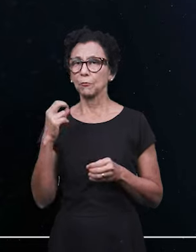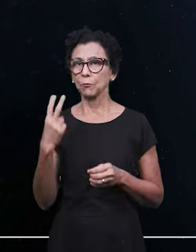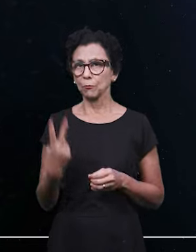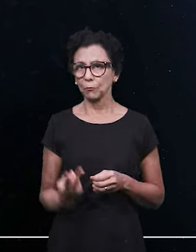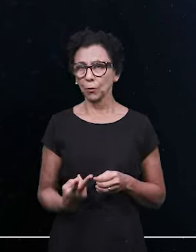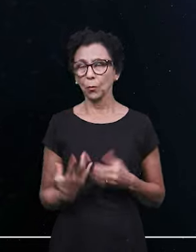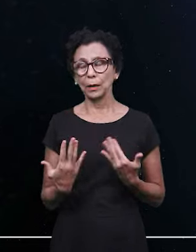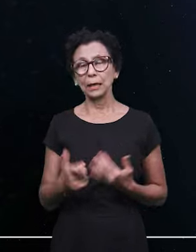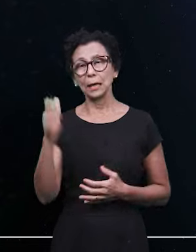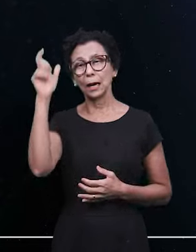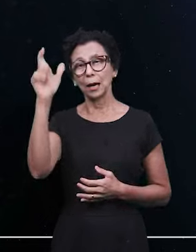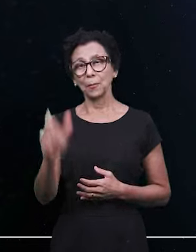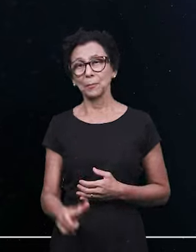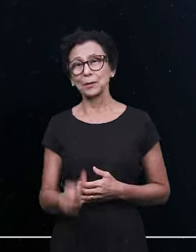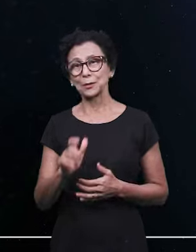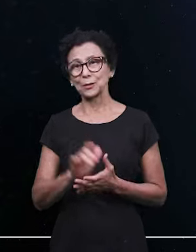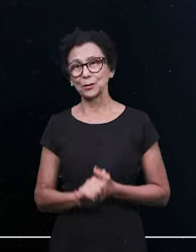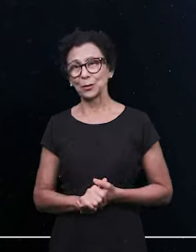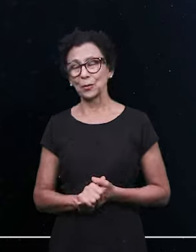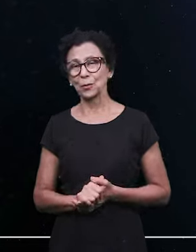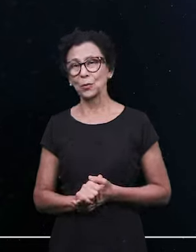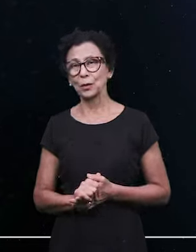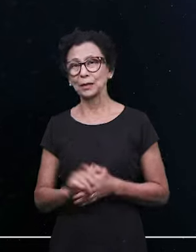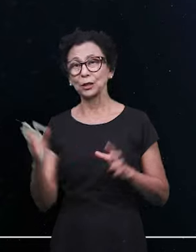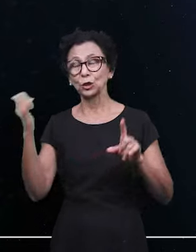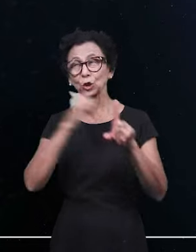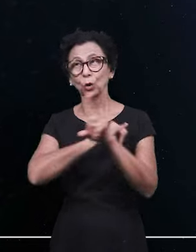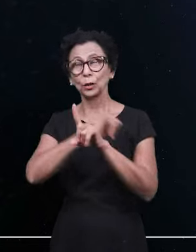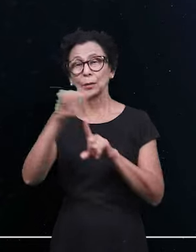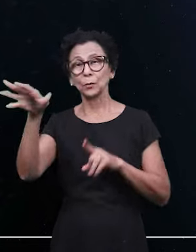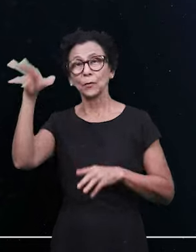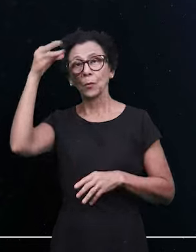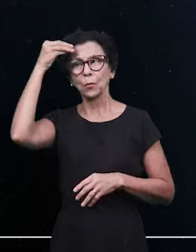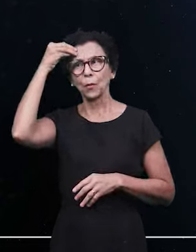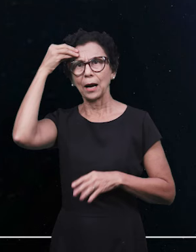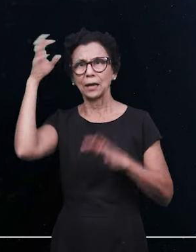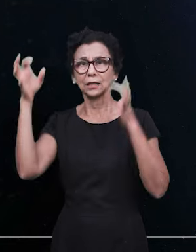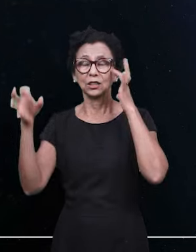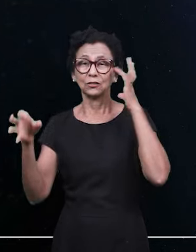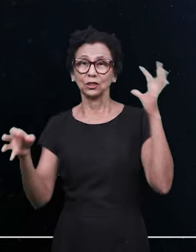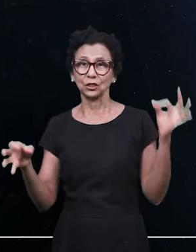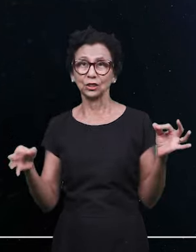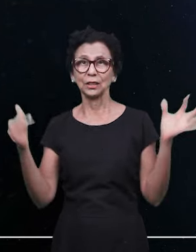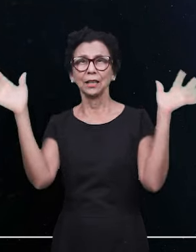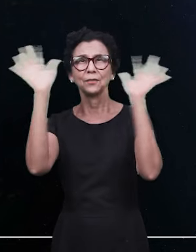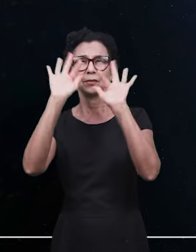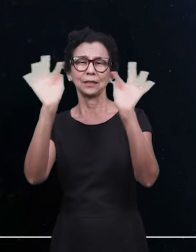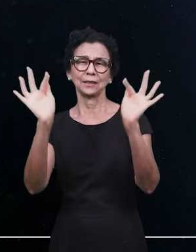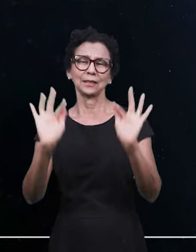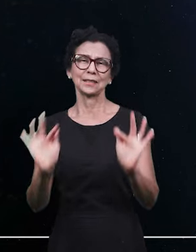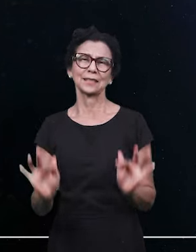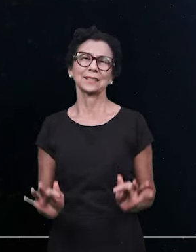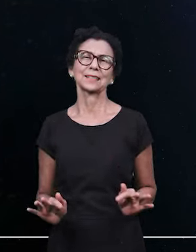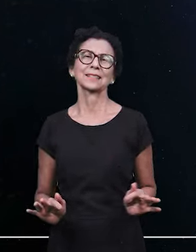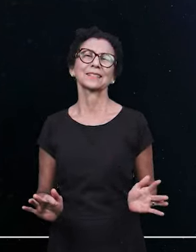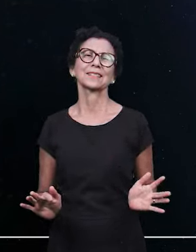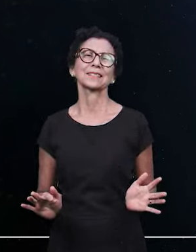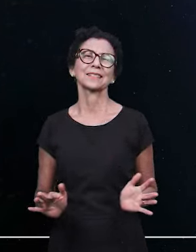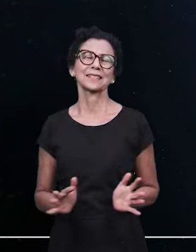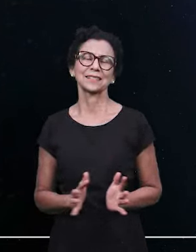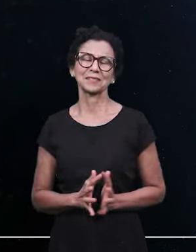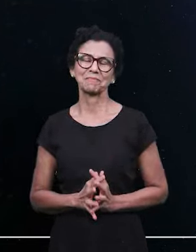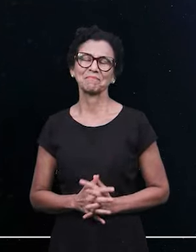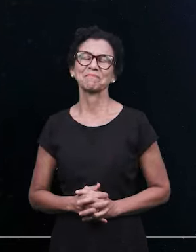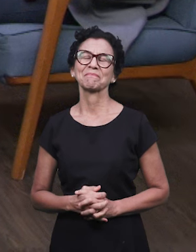bem-aventurado aquele que guarda as palavras da profecia desse livro. Que coisa maravilhosa, né? E quando